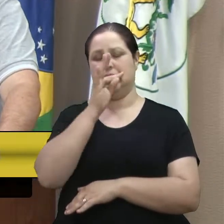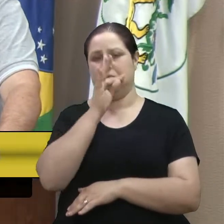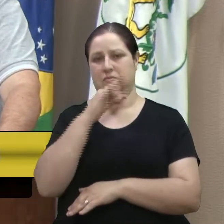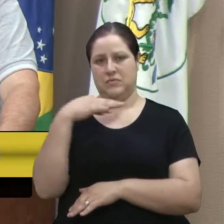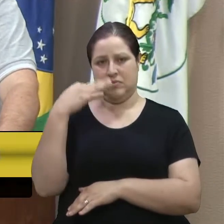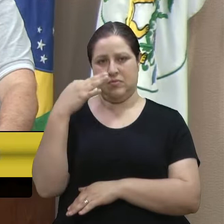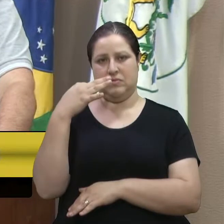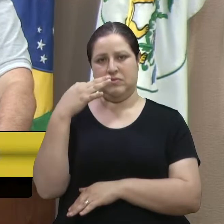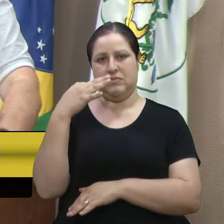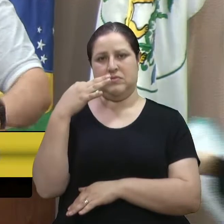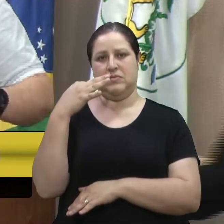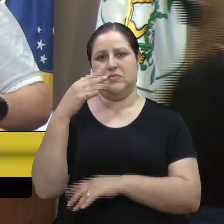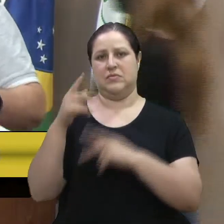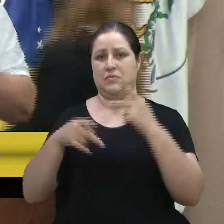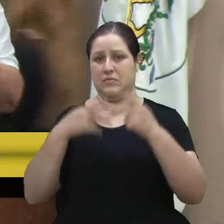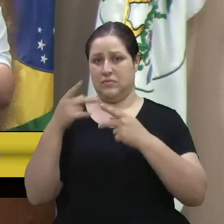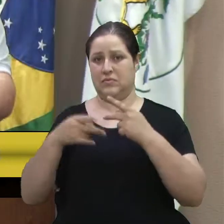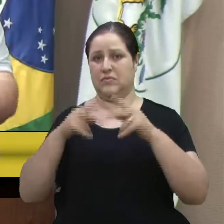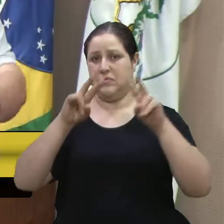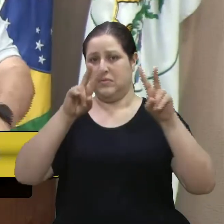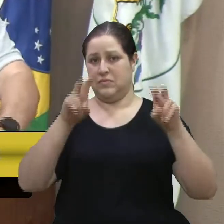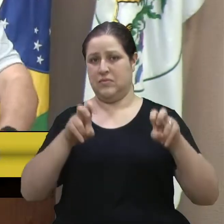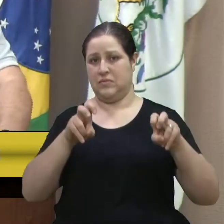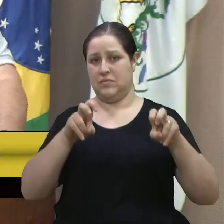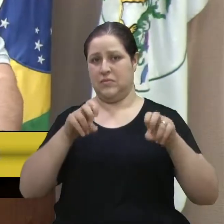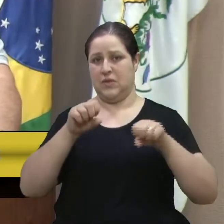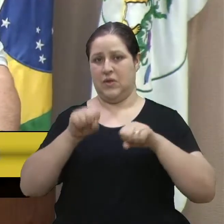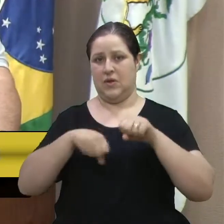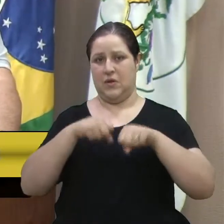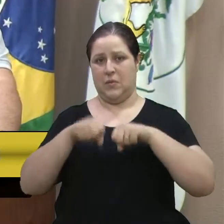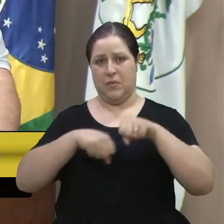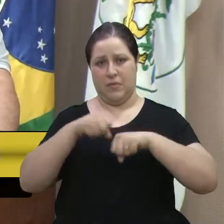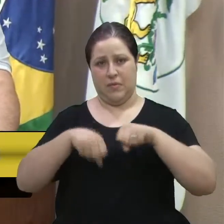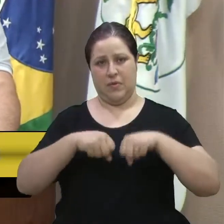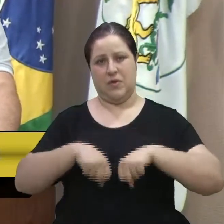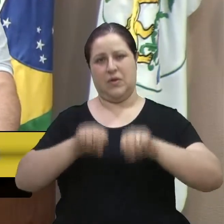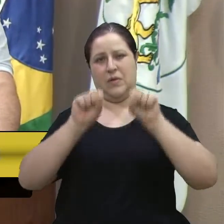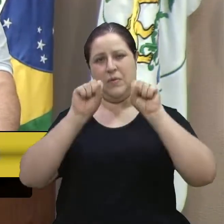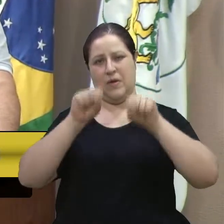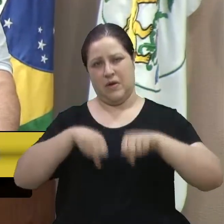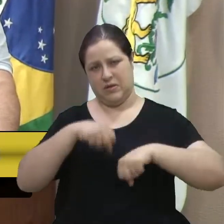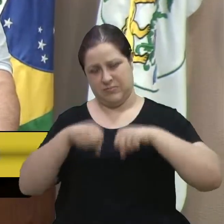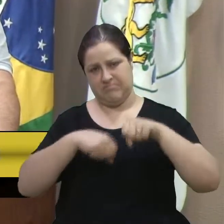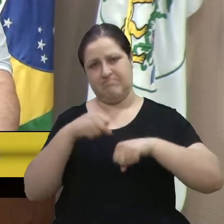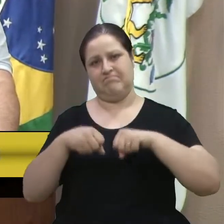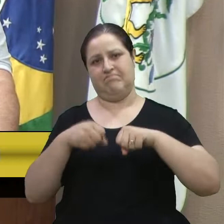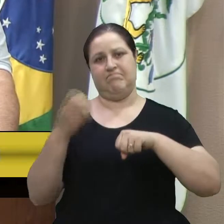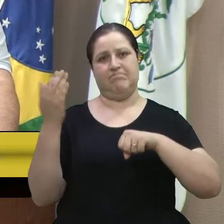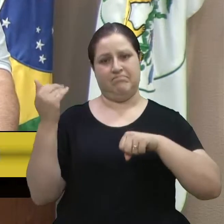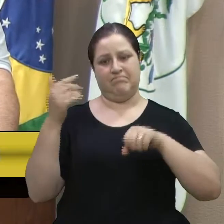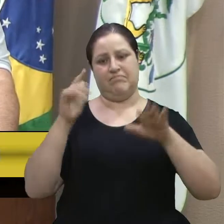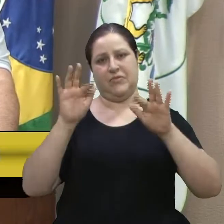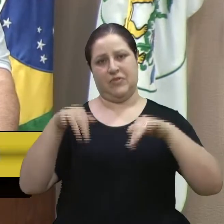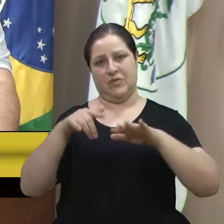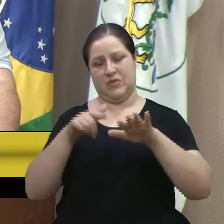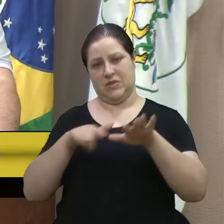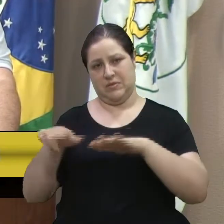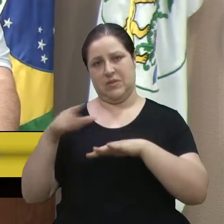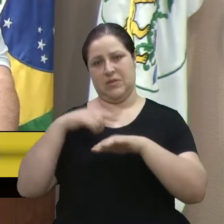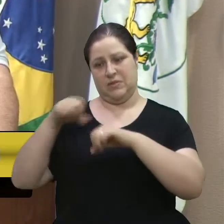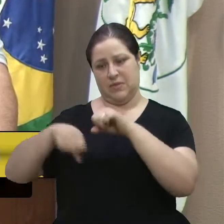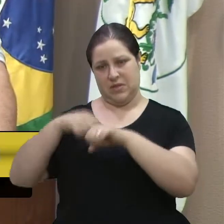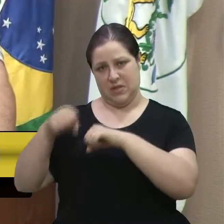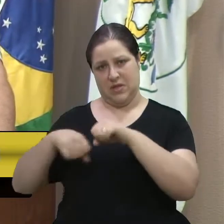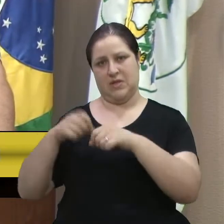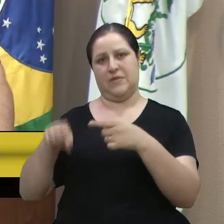bike, né, vereadora Tati? O quanto isso representou para Caxias do Sul. Nós tínhamos naquele final de semana o evento das bicicletas, nós tínhamos o evento de futebol de